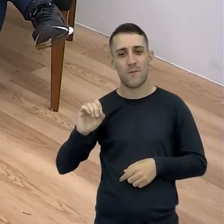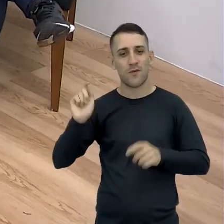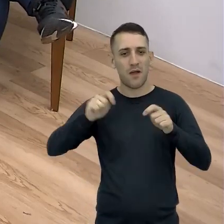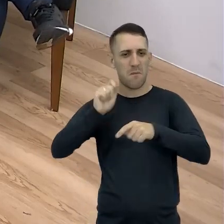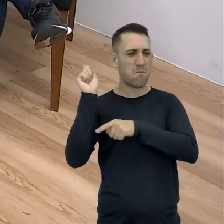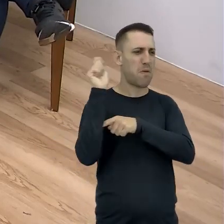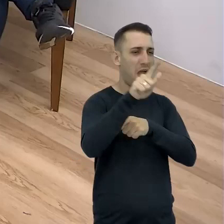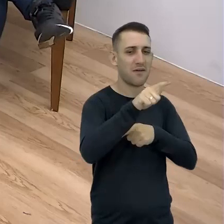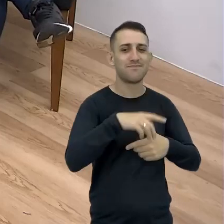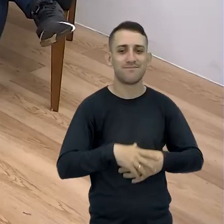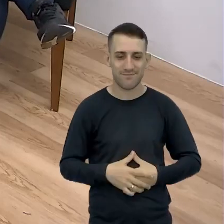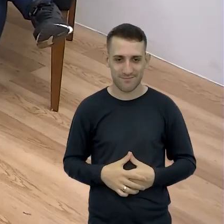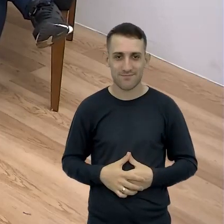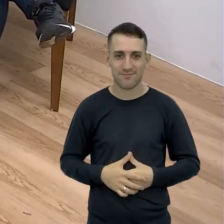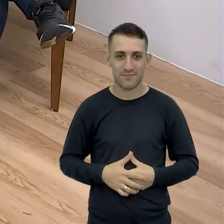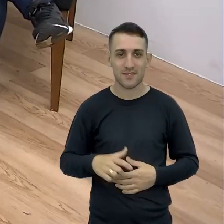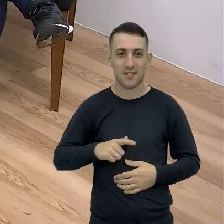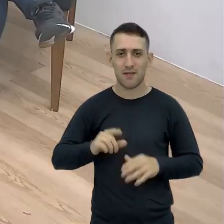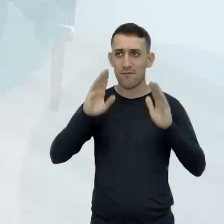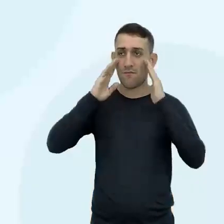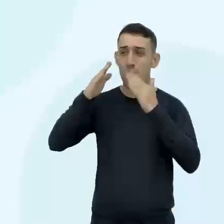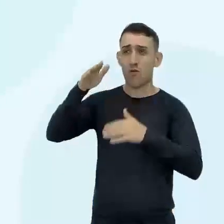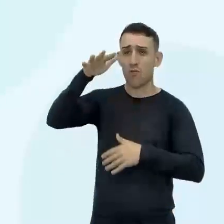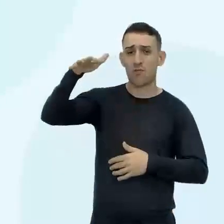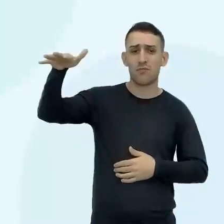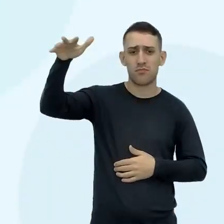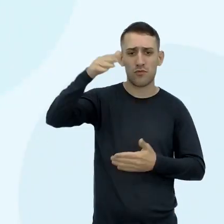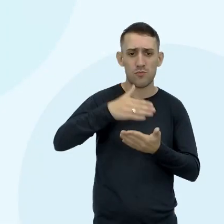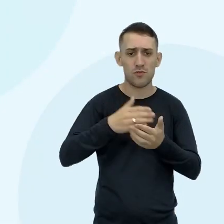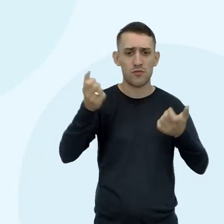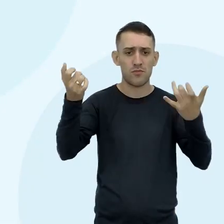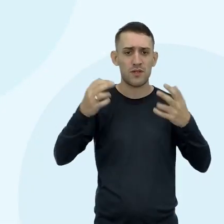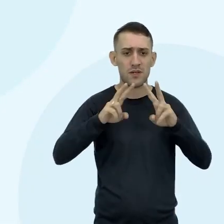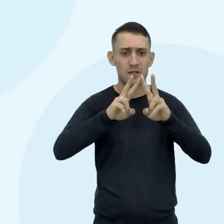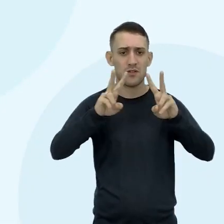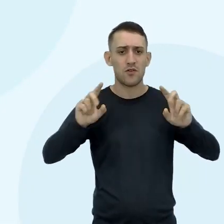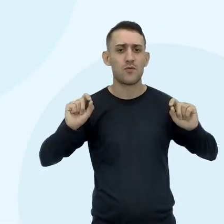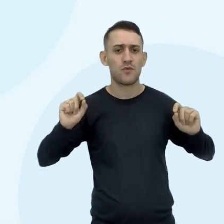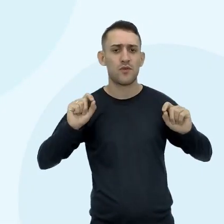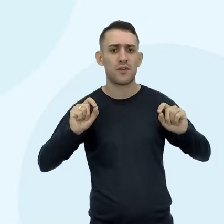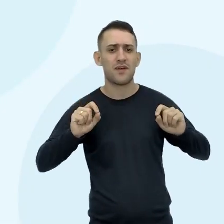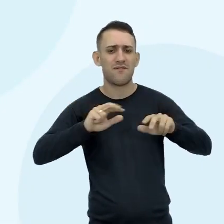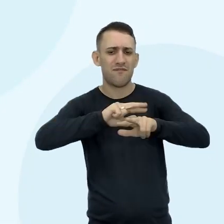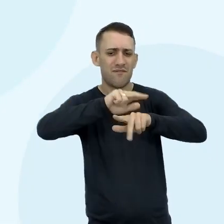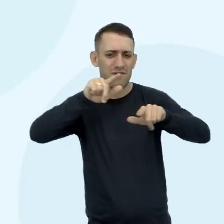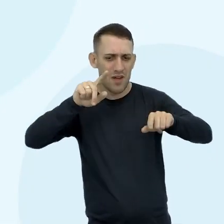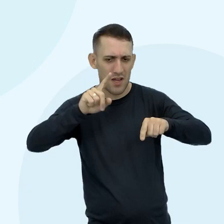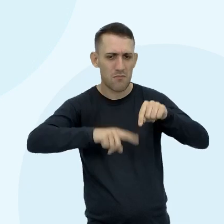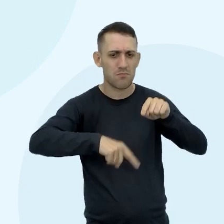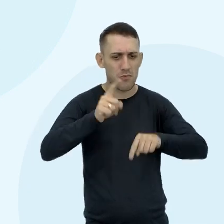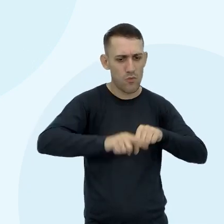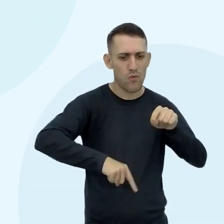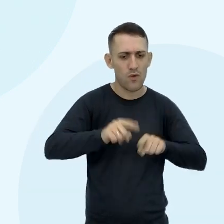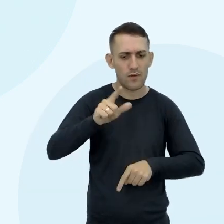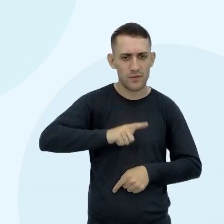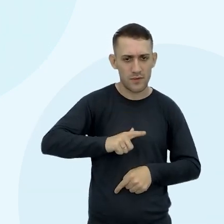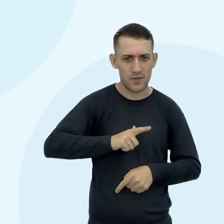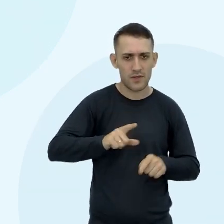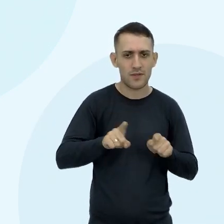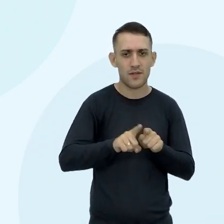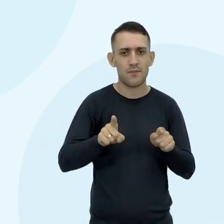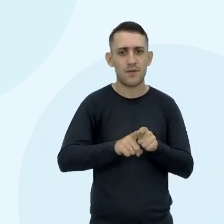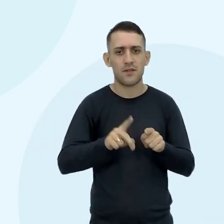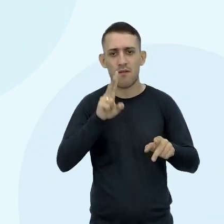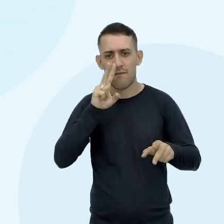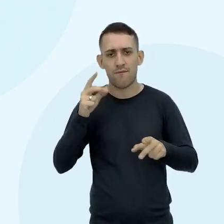Bacana E aí rumo ao espaço Trabalhando Começamos Falando sobre queda livre Dos objetos Interação gravitacional Falando